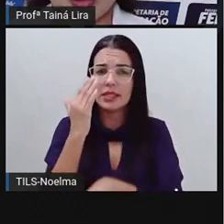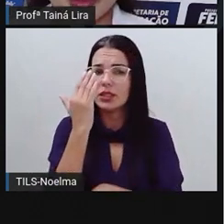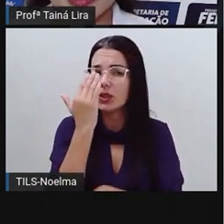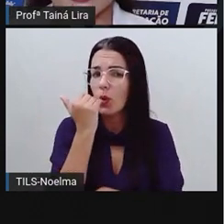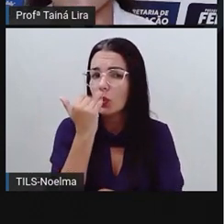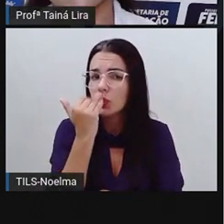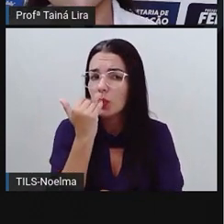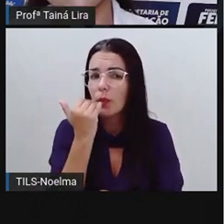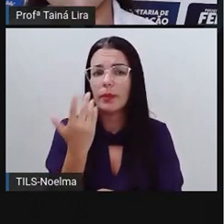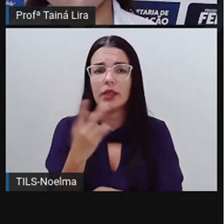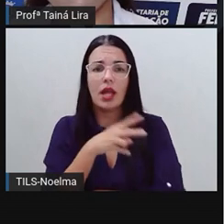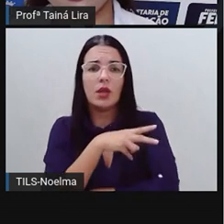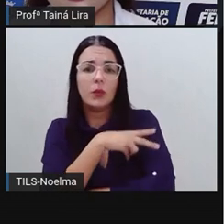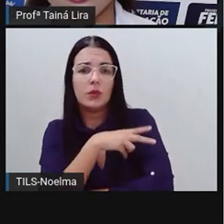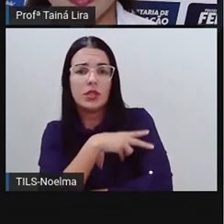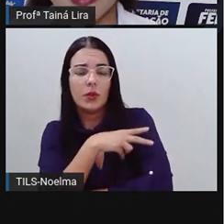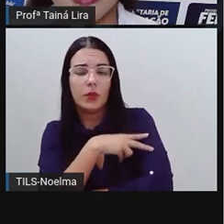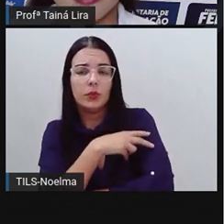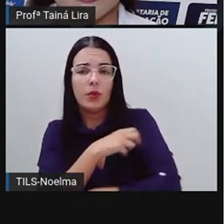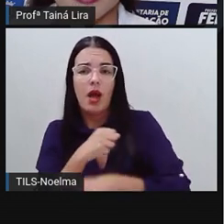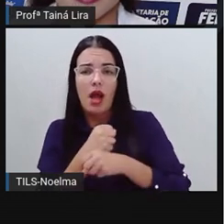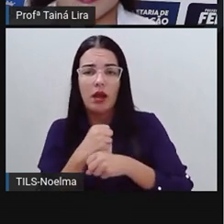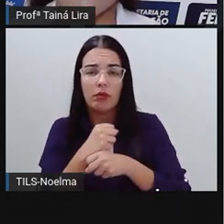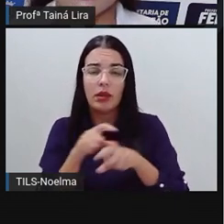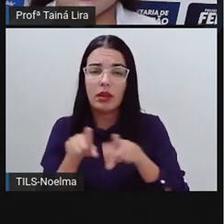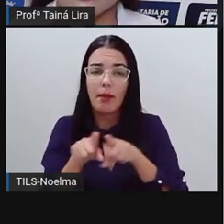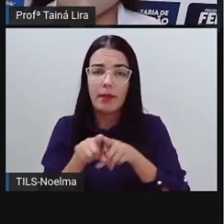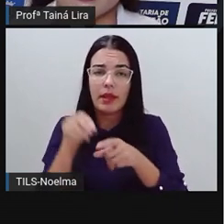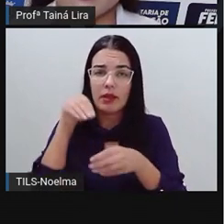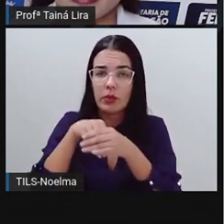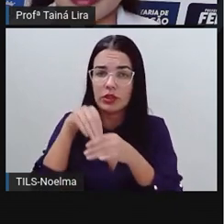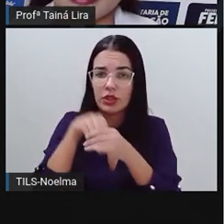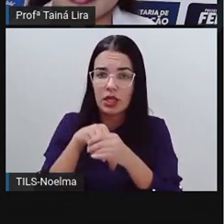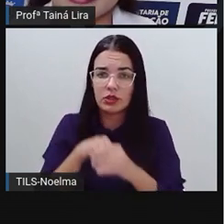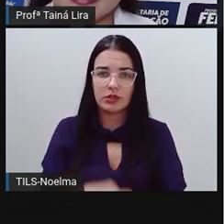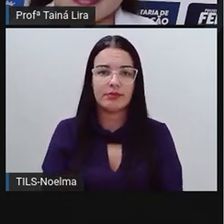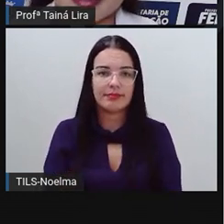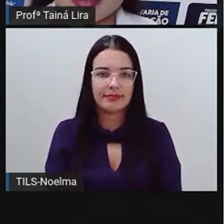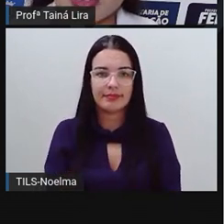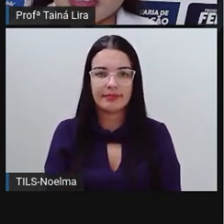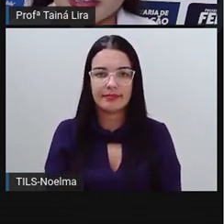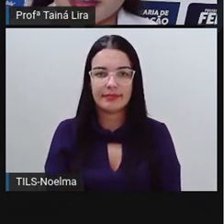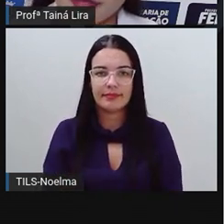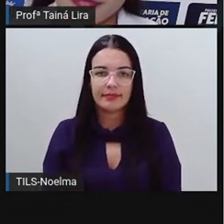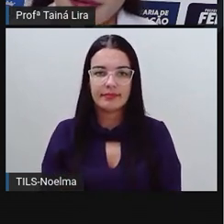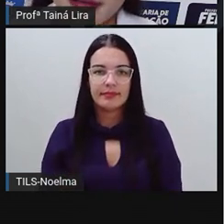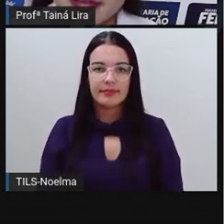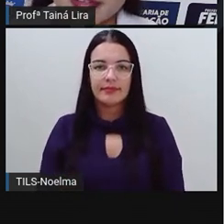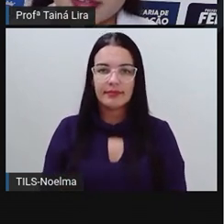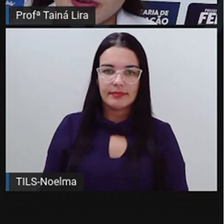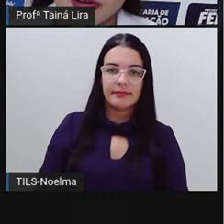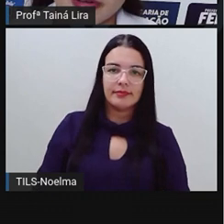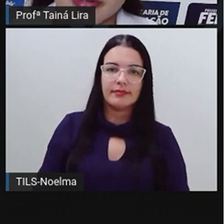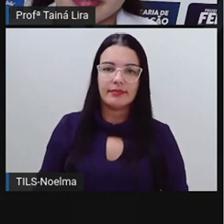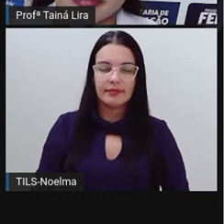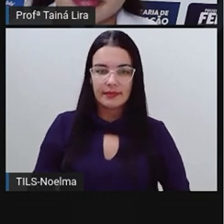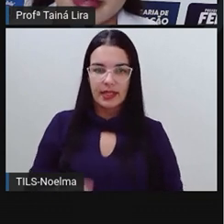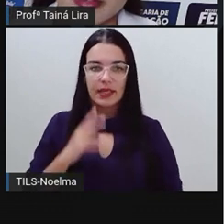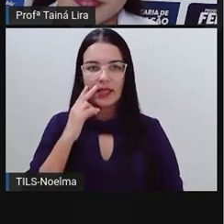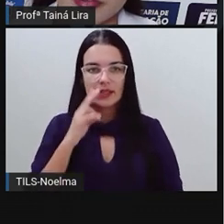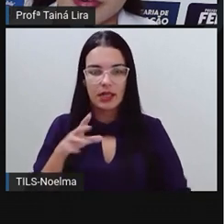consomem e a quantidade de votos que ele teve. Então, vamos lá. Analisando, a gente tem aqui alface, ó,